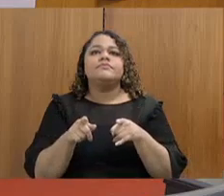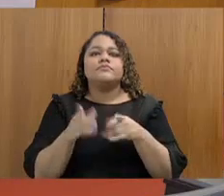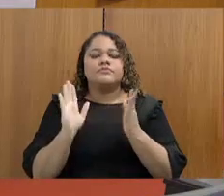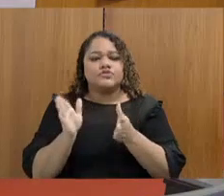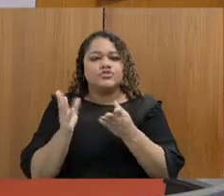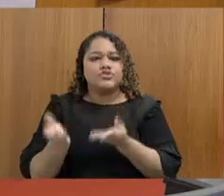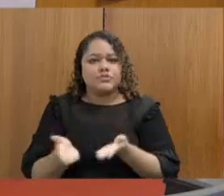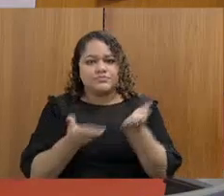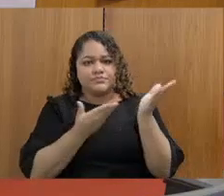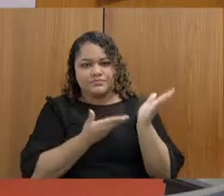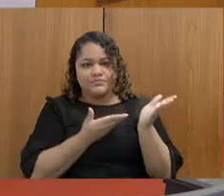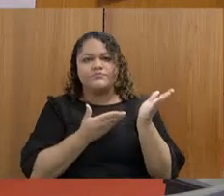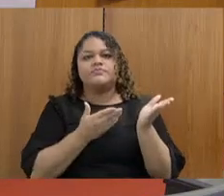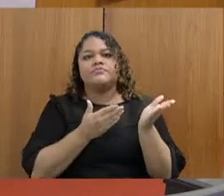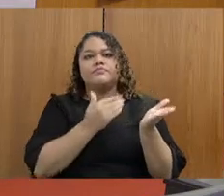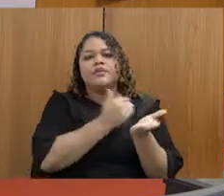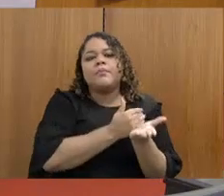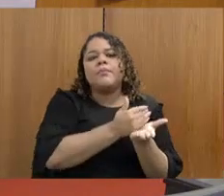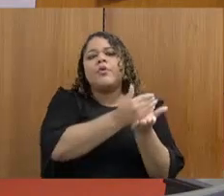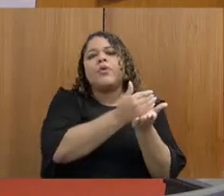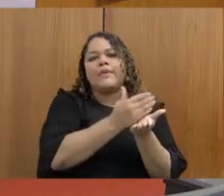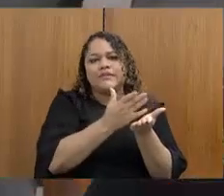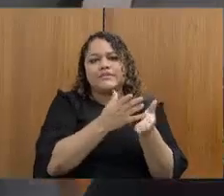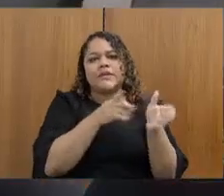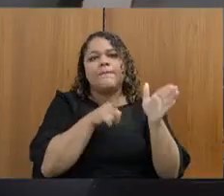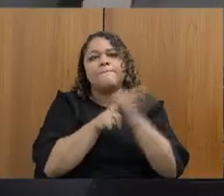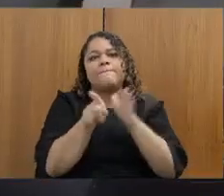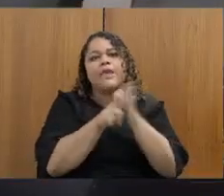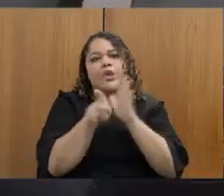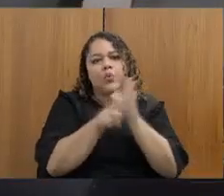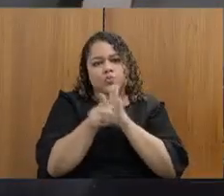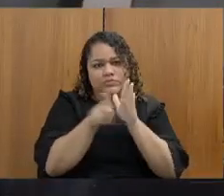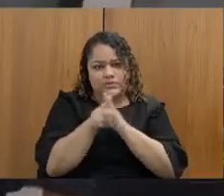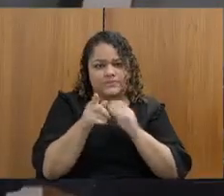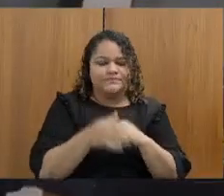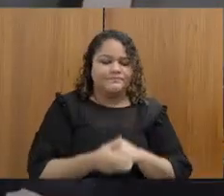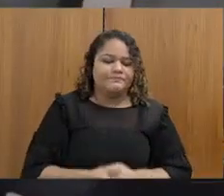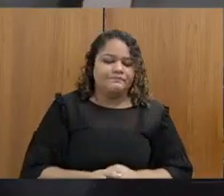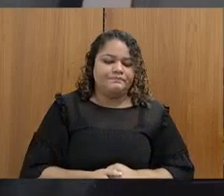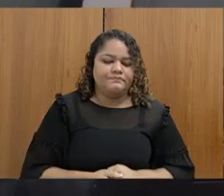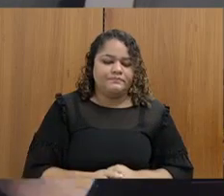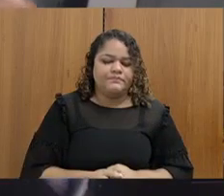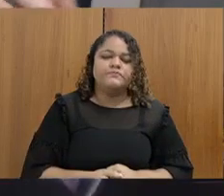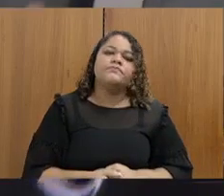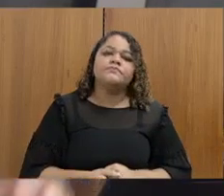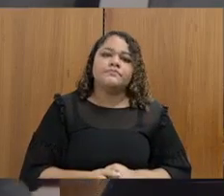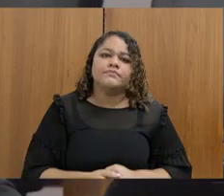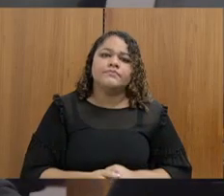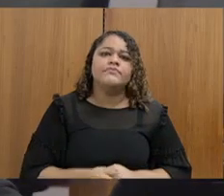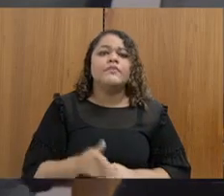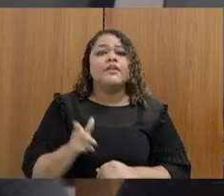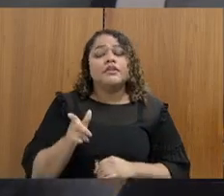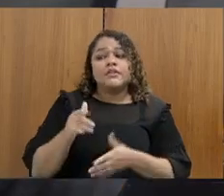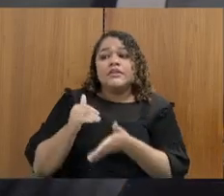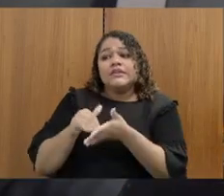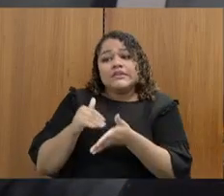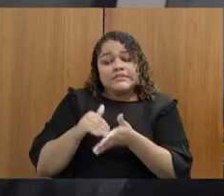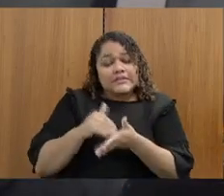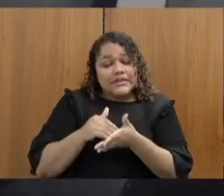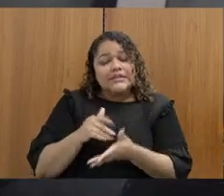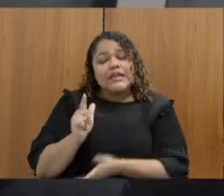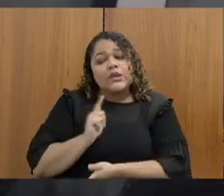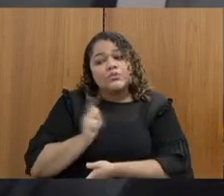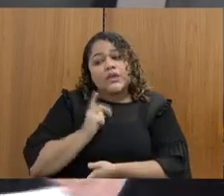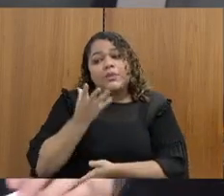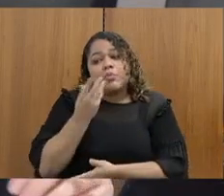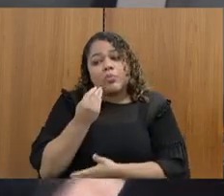para os primeiros questionamentos, secretário, tem algumas preocupações aqui, aliás, são muitas preocupações que